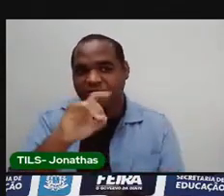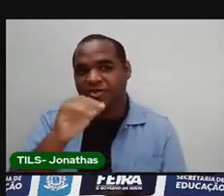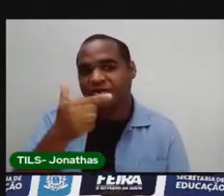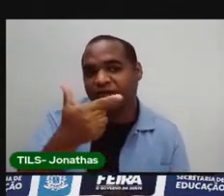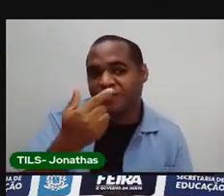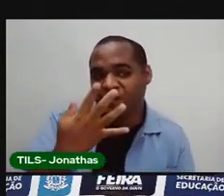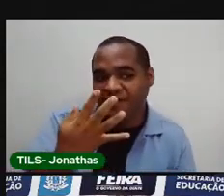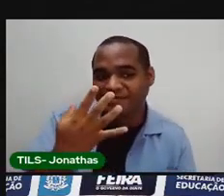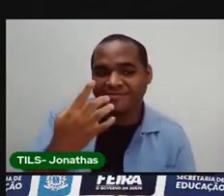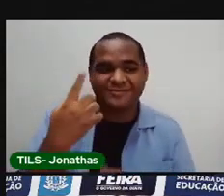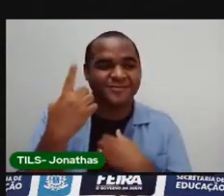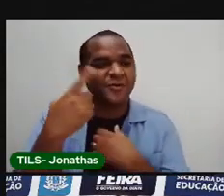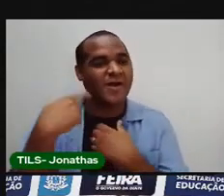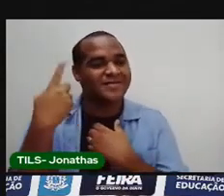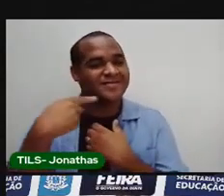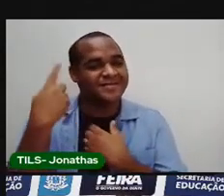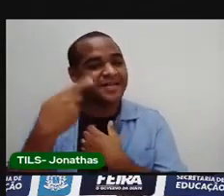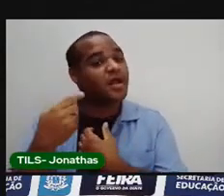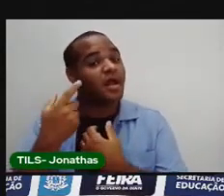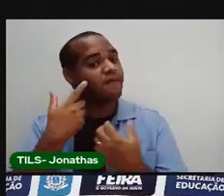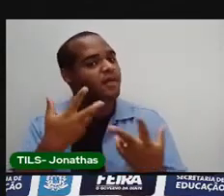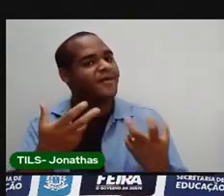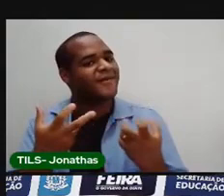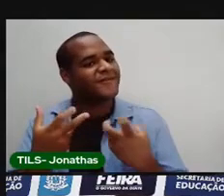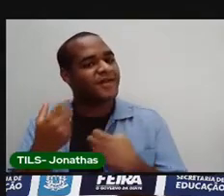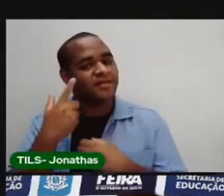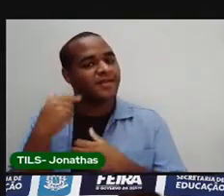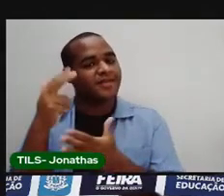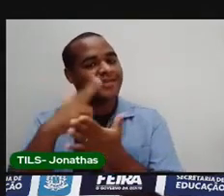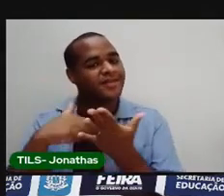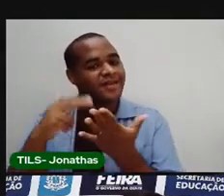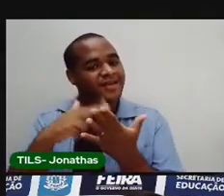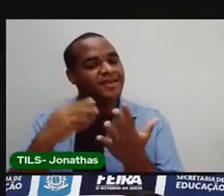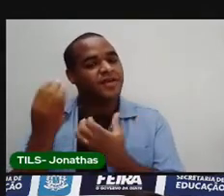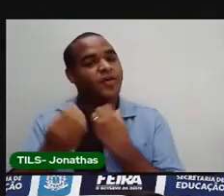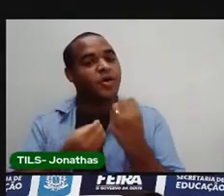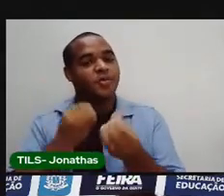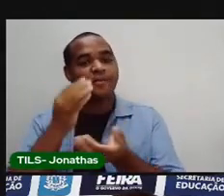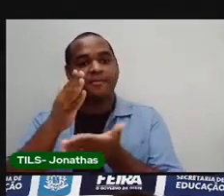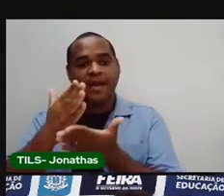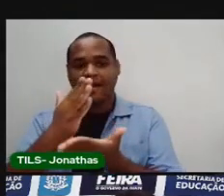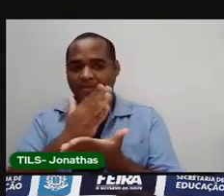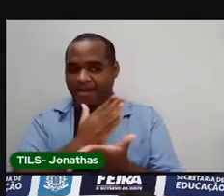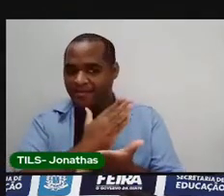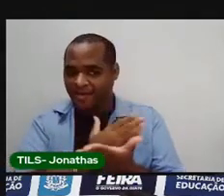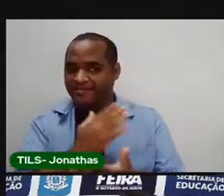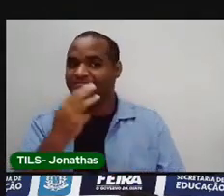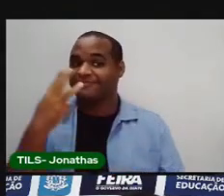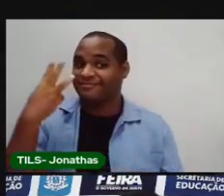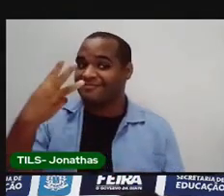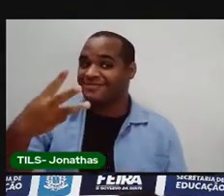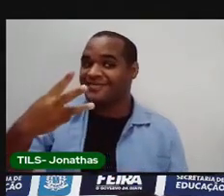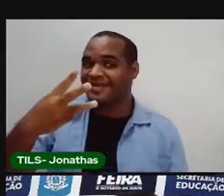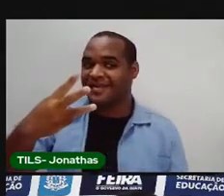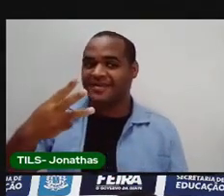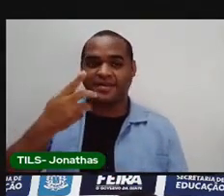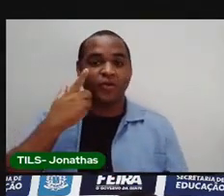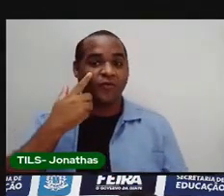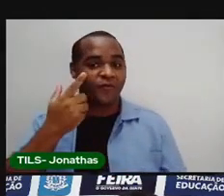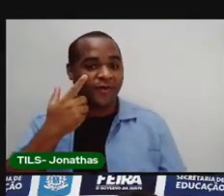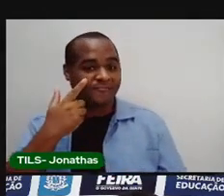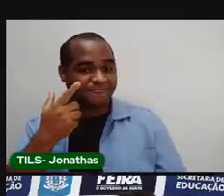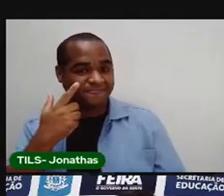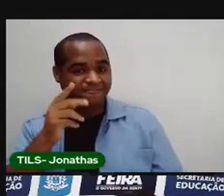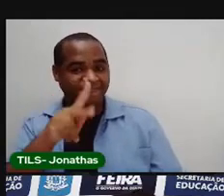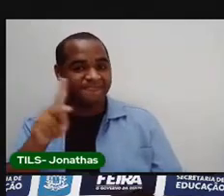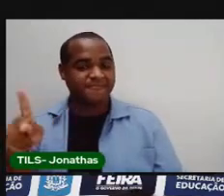horas, agora você vai ver em desenho como ele é dividido em três períodos. Olha o que a Proérida